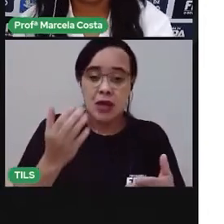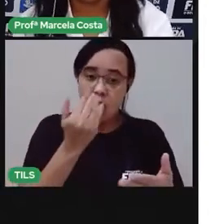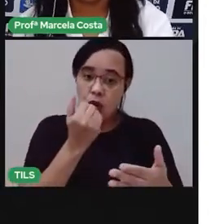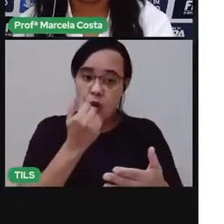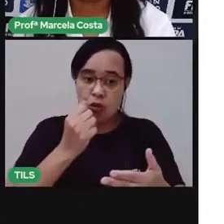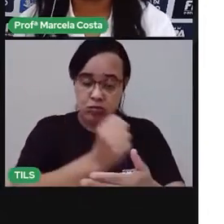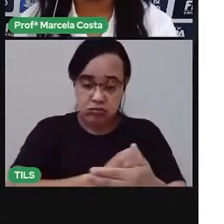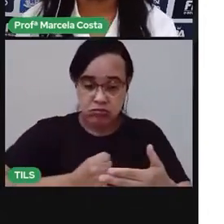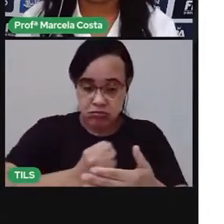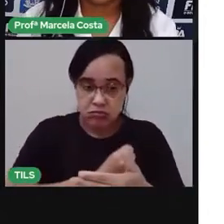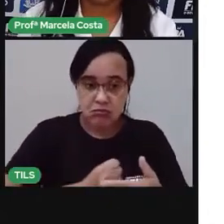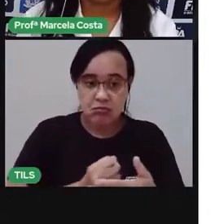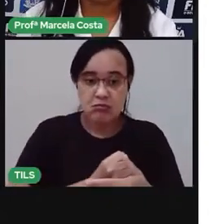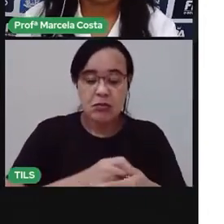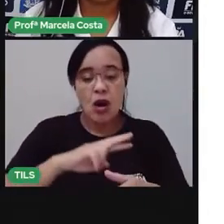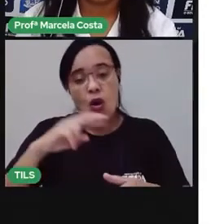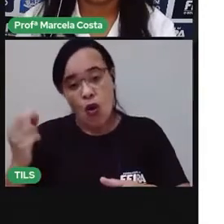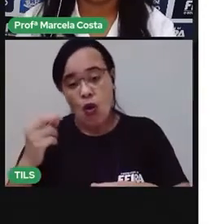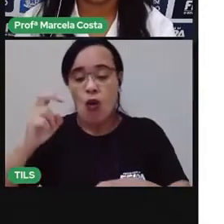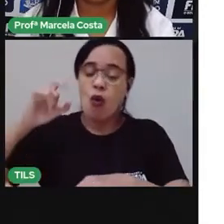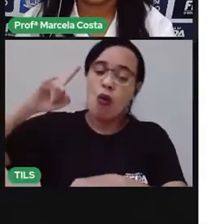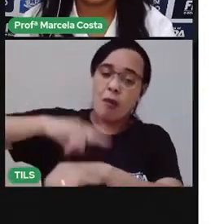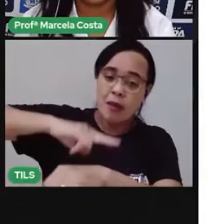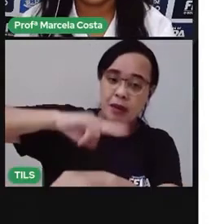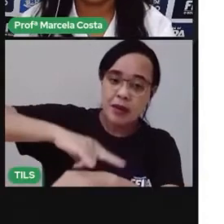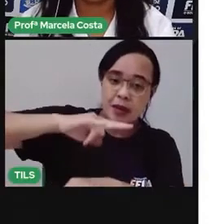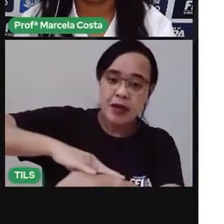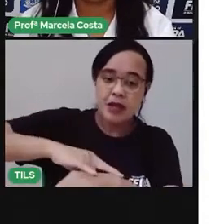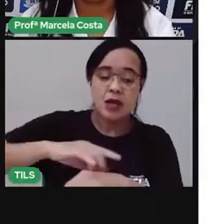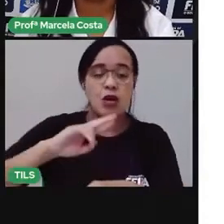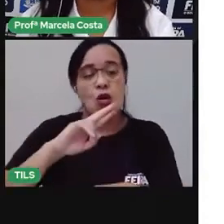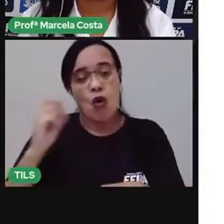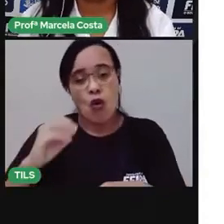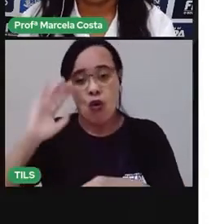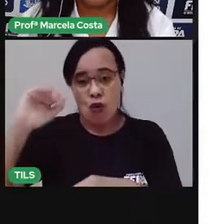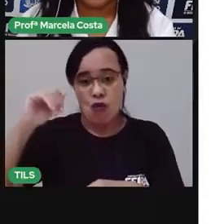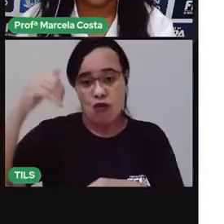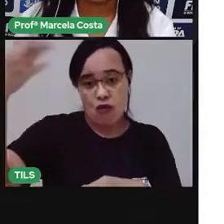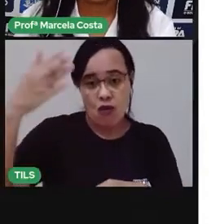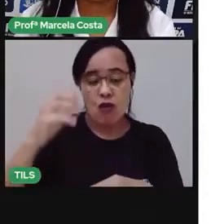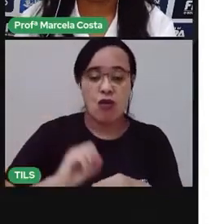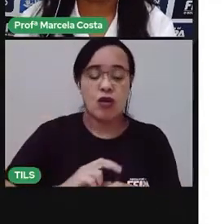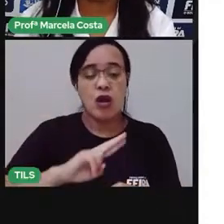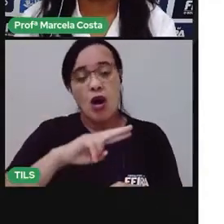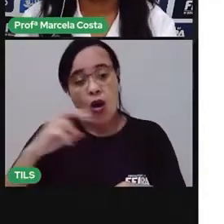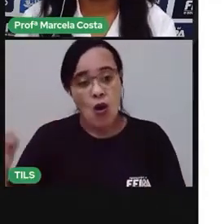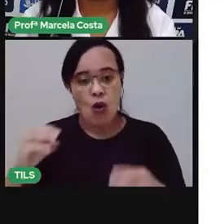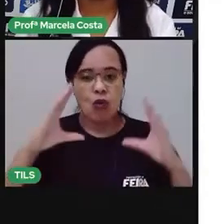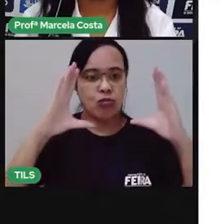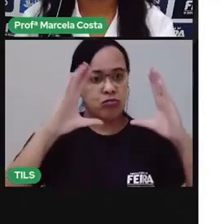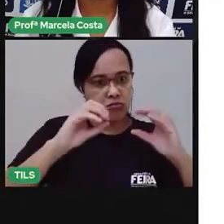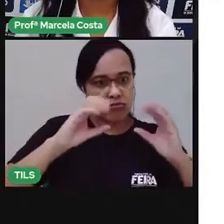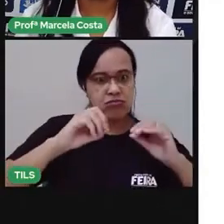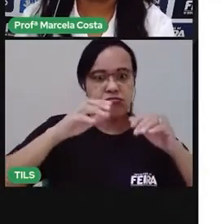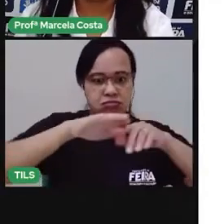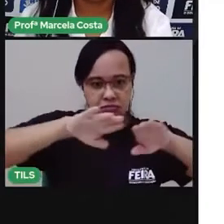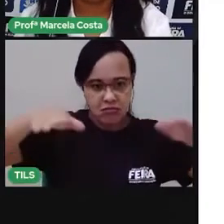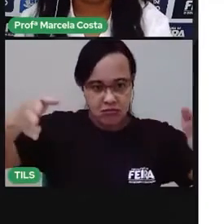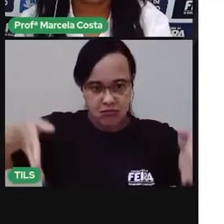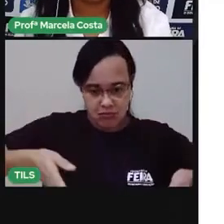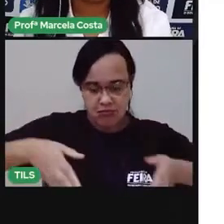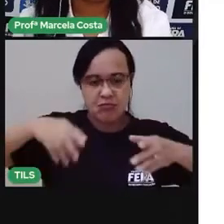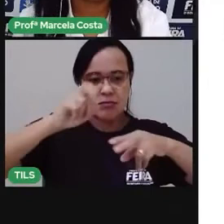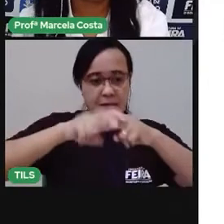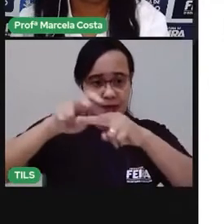No banheiro? No quintal? Onde é que você gosta de ficar em casa? Marca um X. E marca um X também